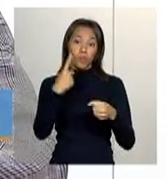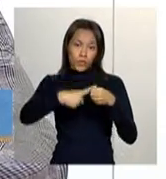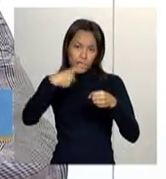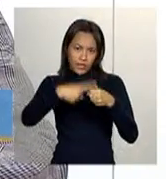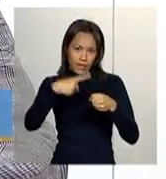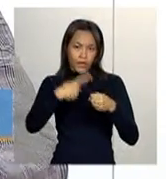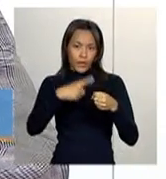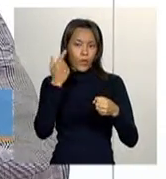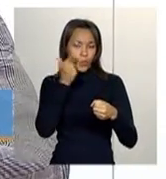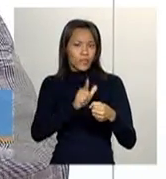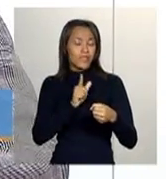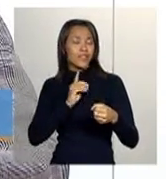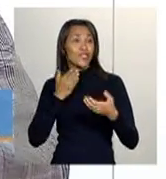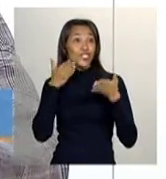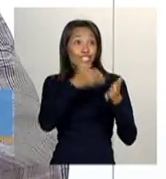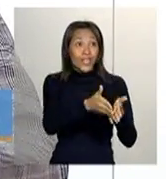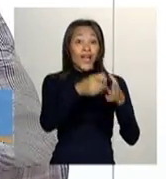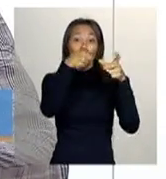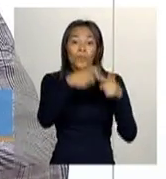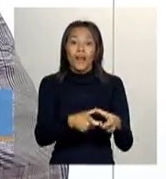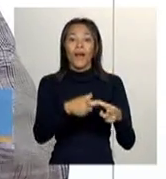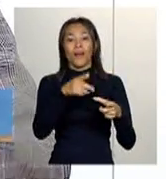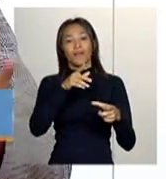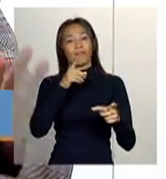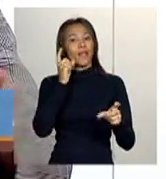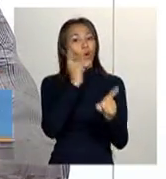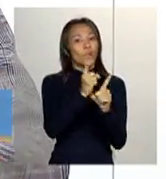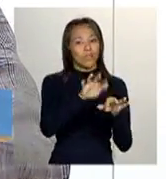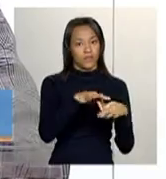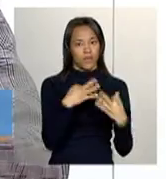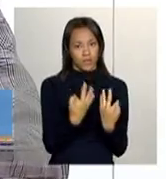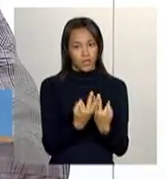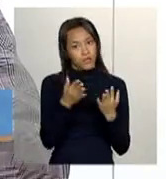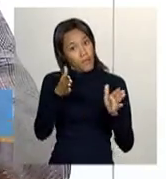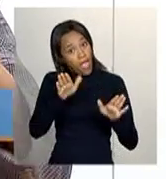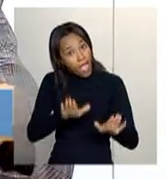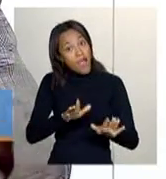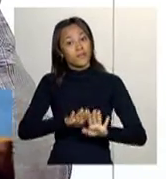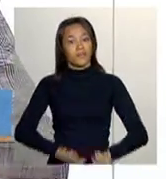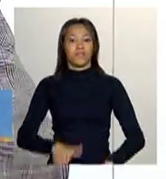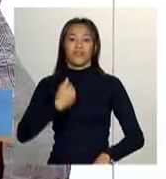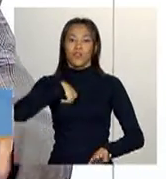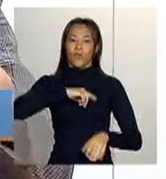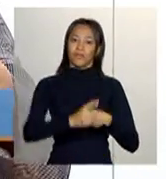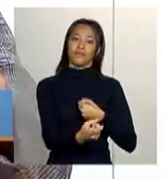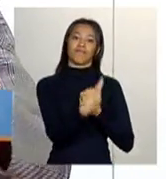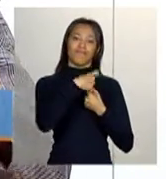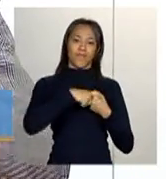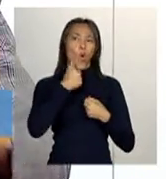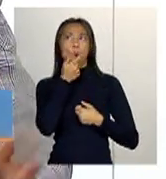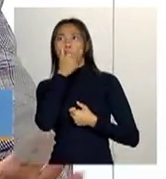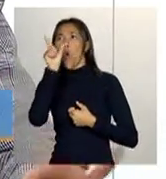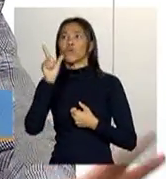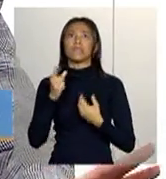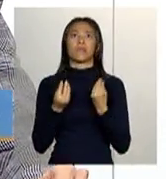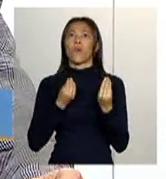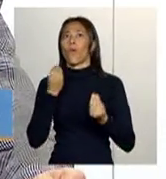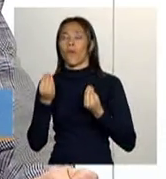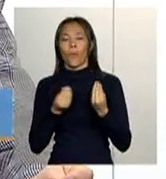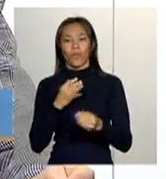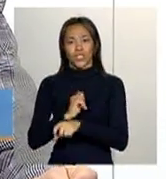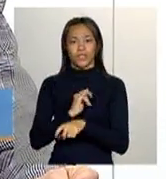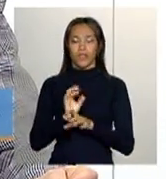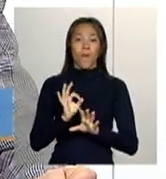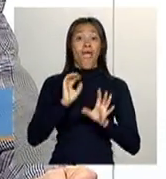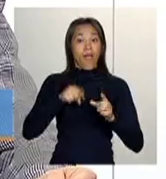que faz o cadastramento, chegar até essas famílias. Então, é dessa forma que funciona. Não existe uma outra linha. O que existe é o que já está